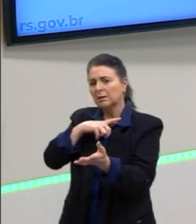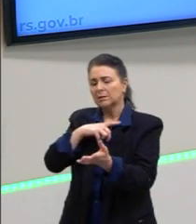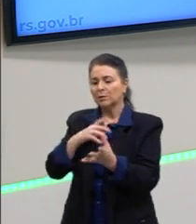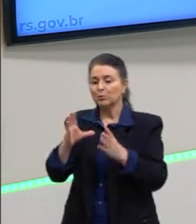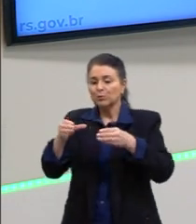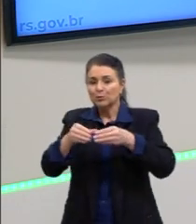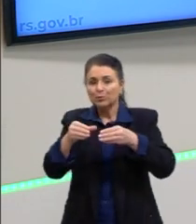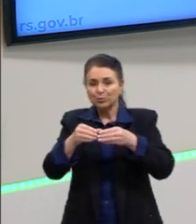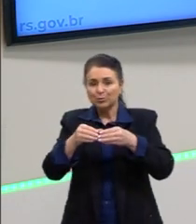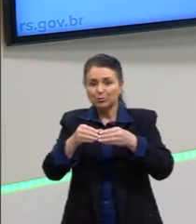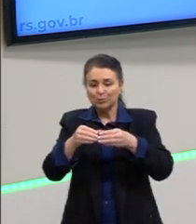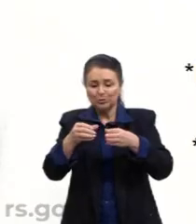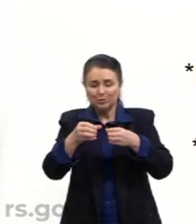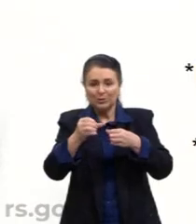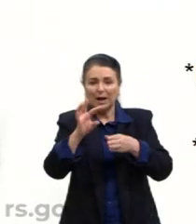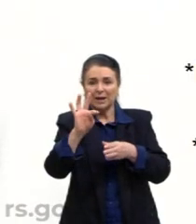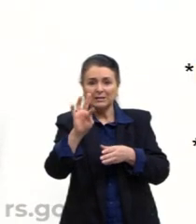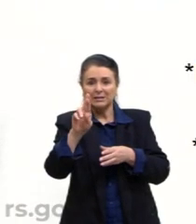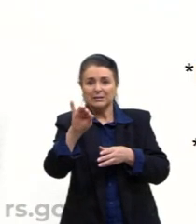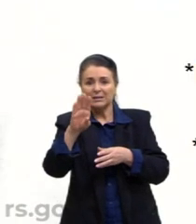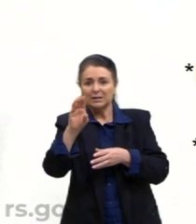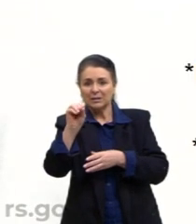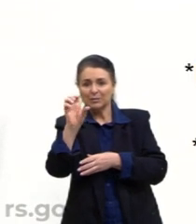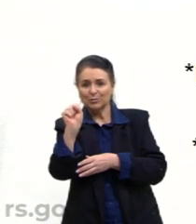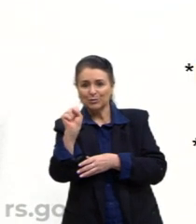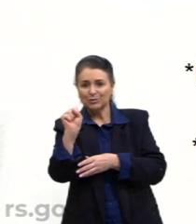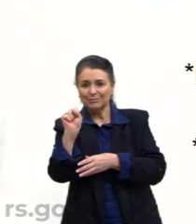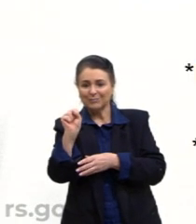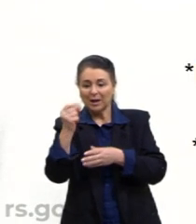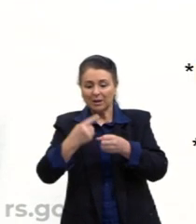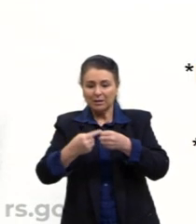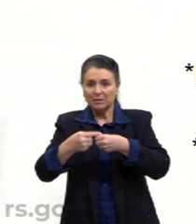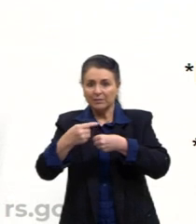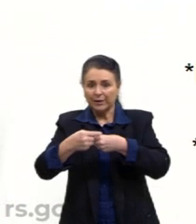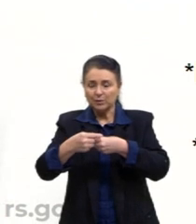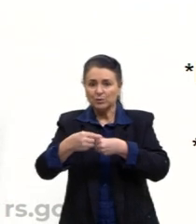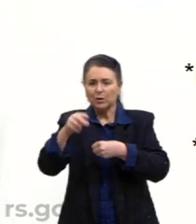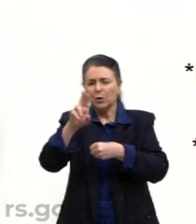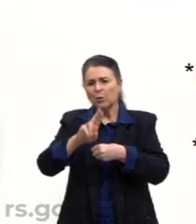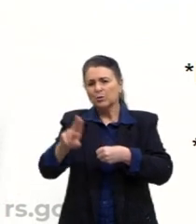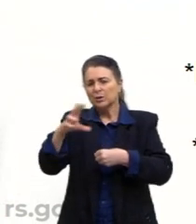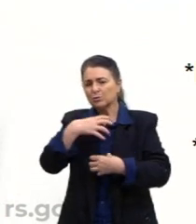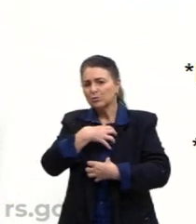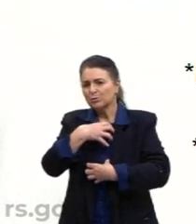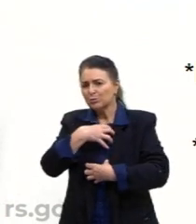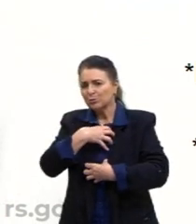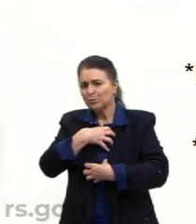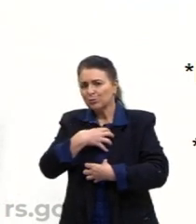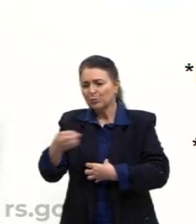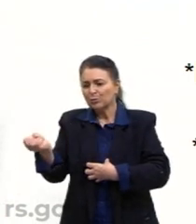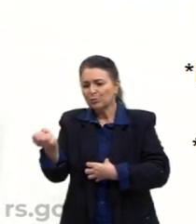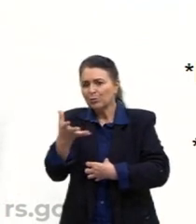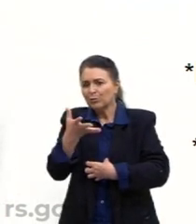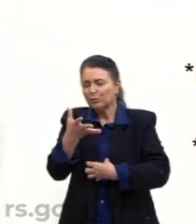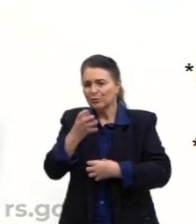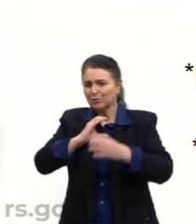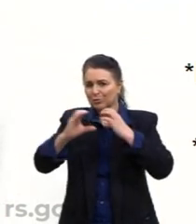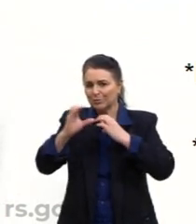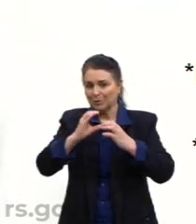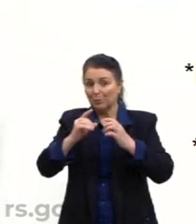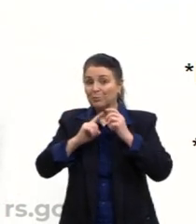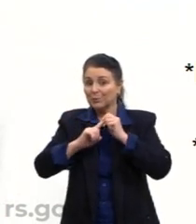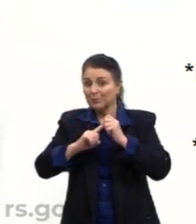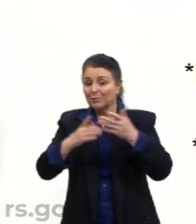tribos urbanas e essa difusão desses vínculos culturais através das novas formas de comunicação, agora pela internet, né?